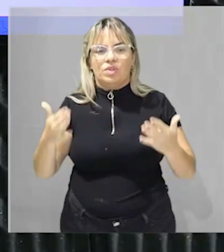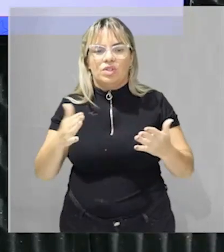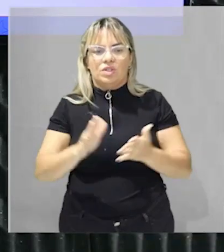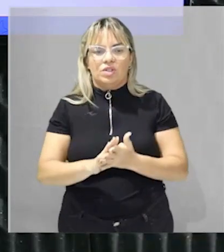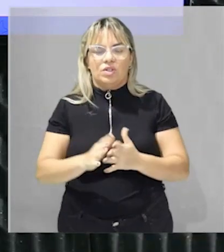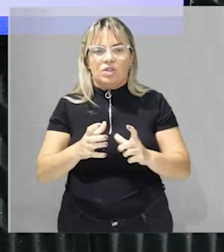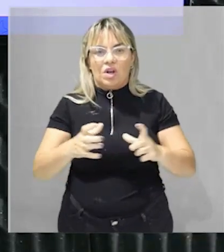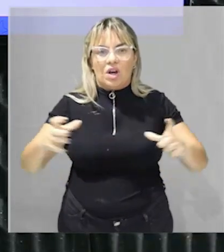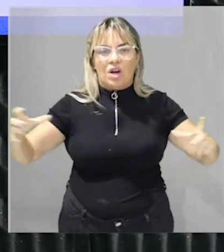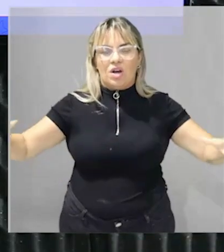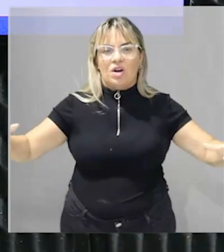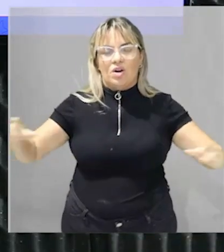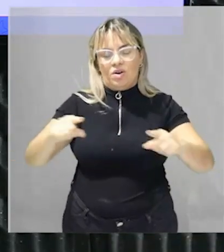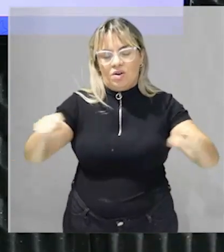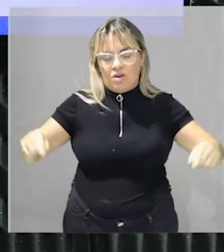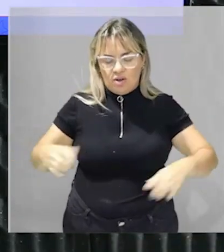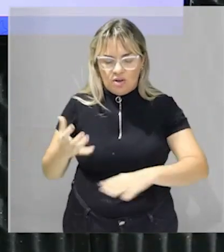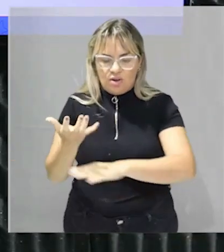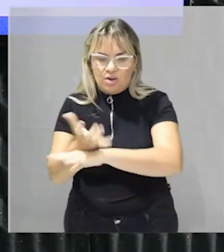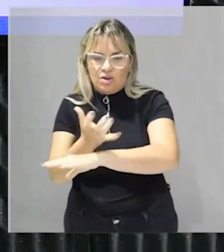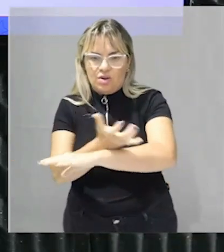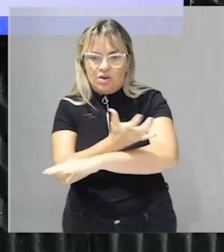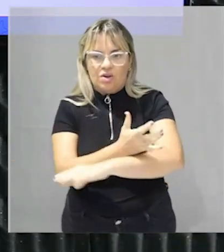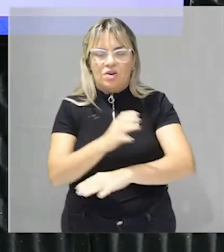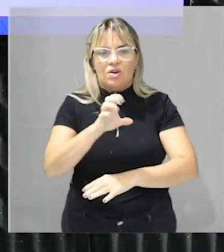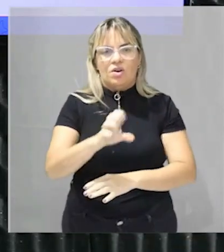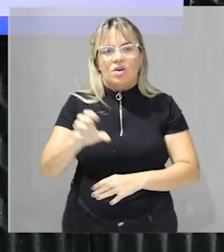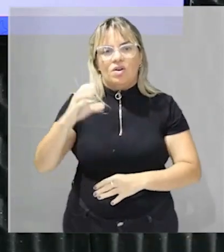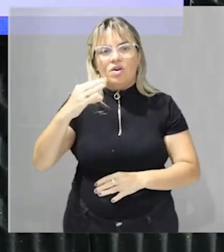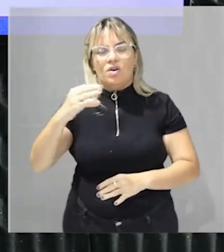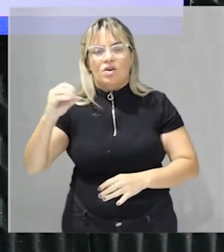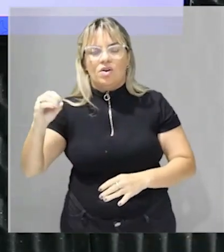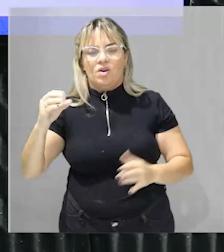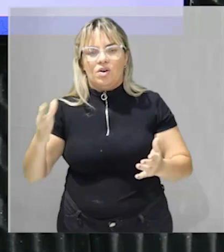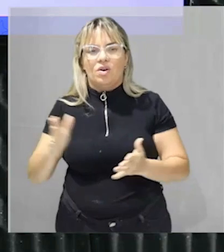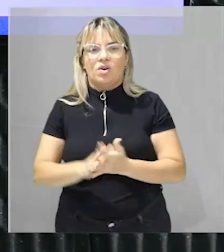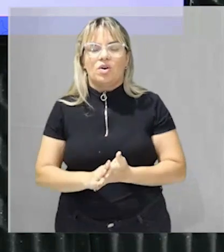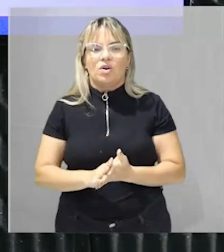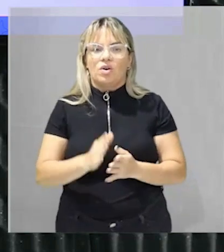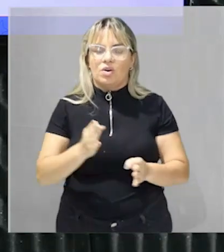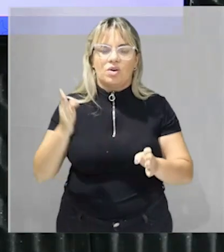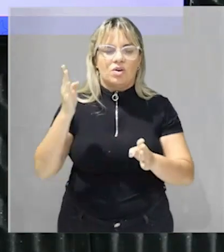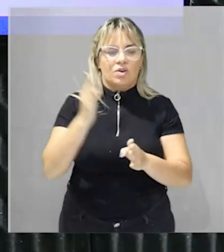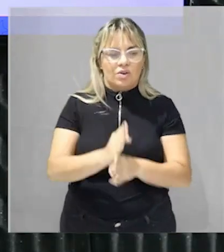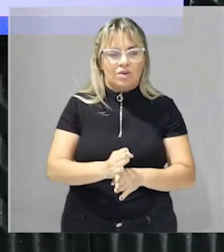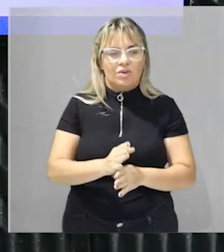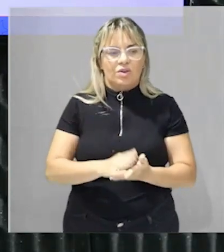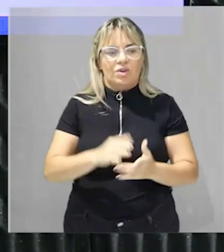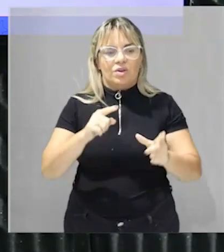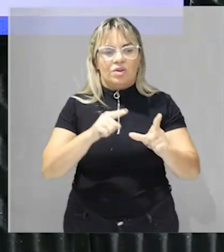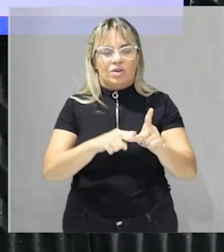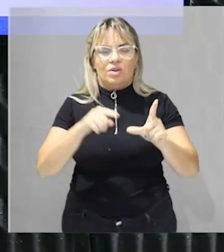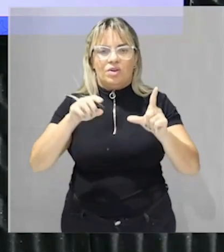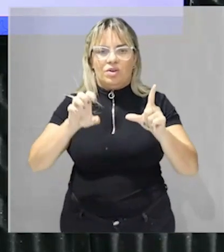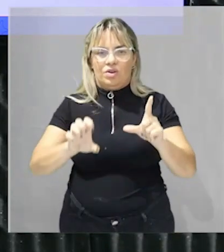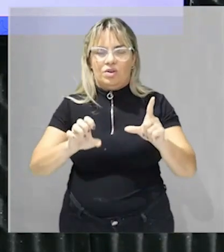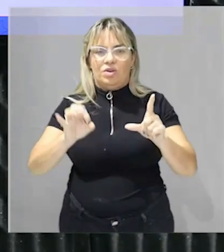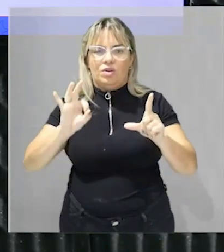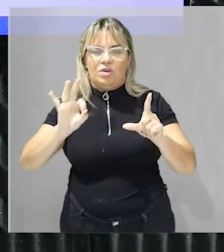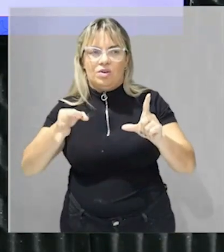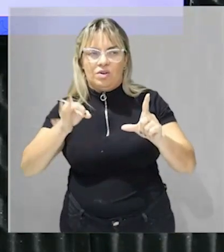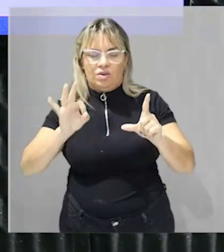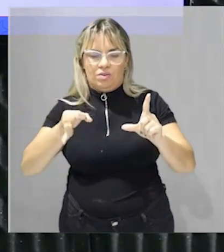grande quantidade onde? na região do centro-oeste então rapidamente tu consegue identificar o gabarito como a letra E tropical